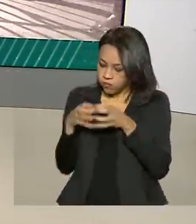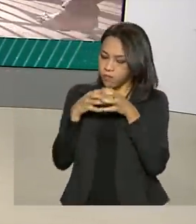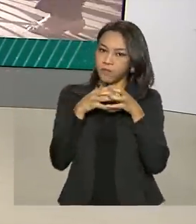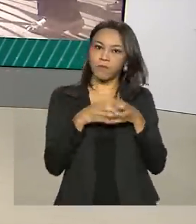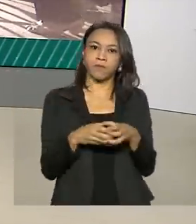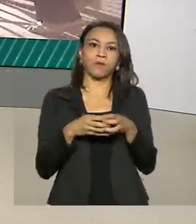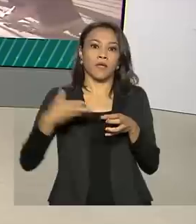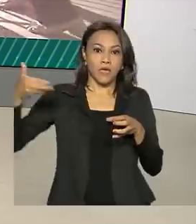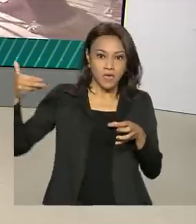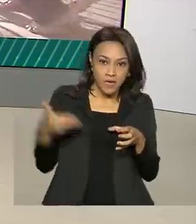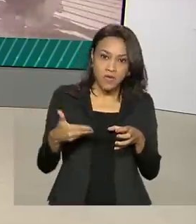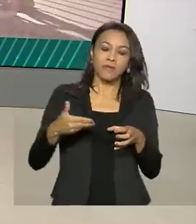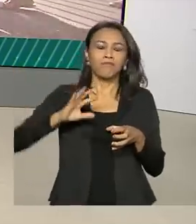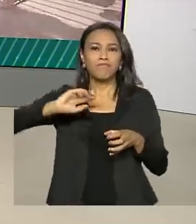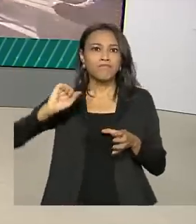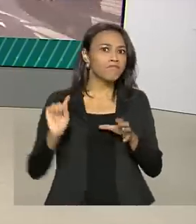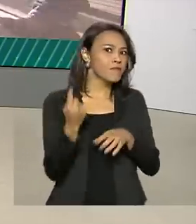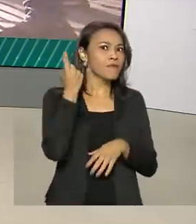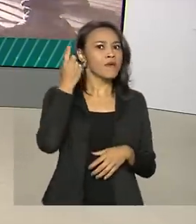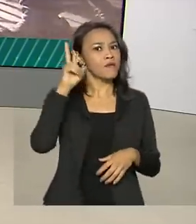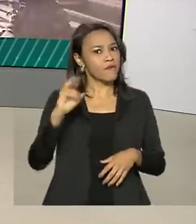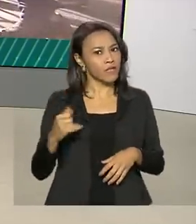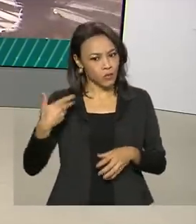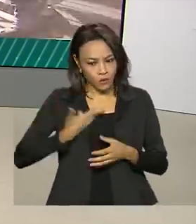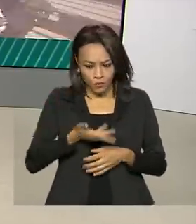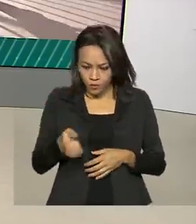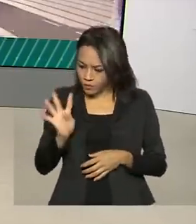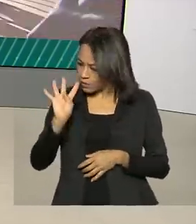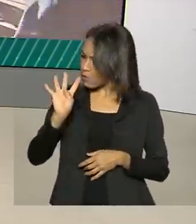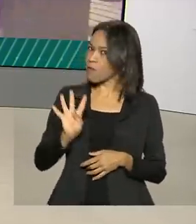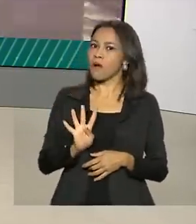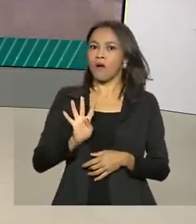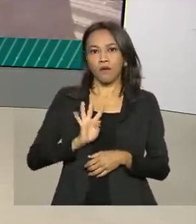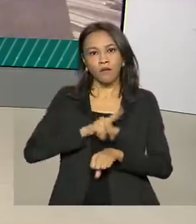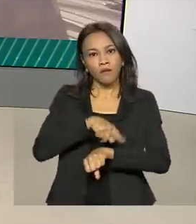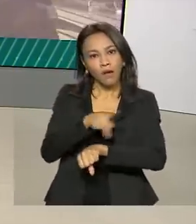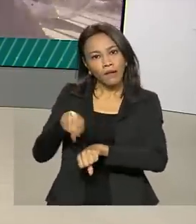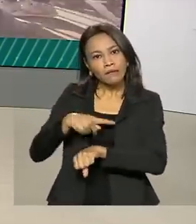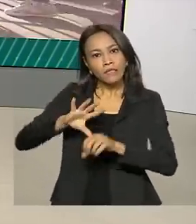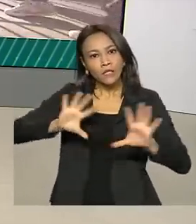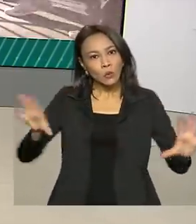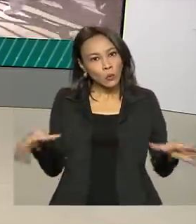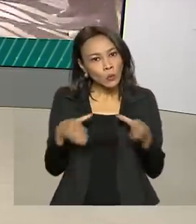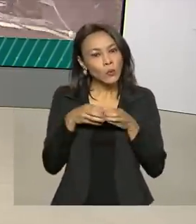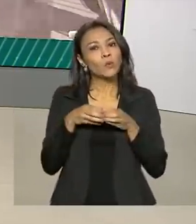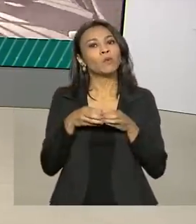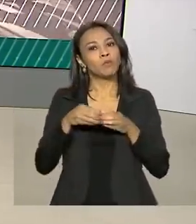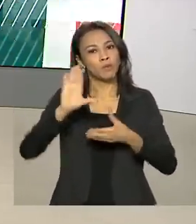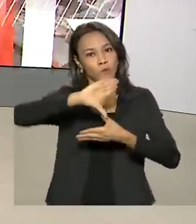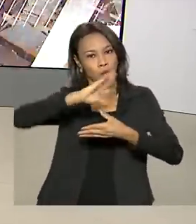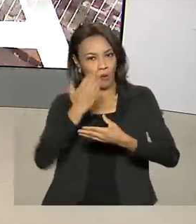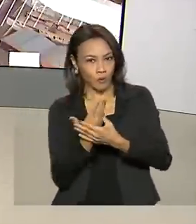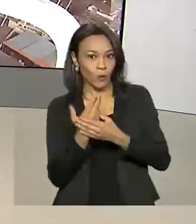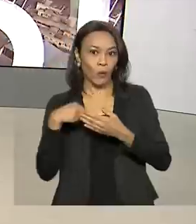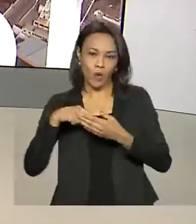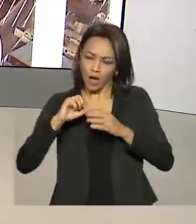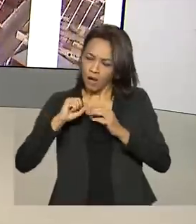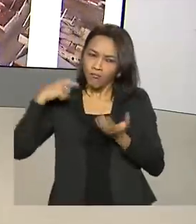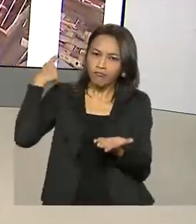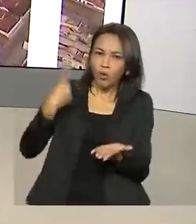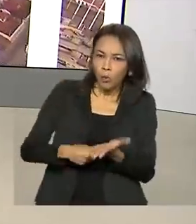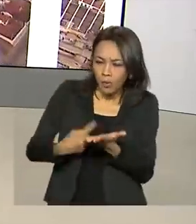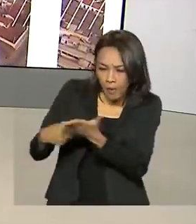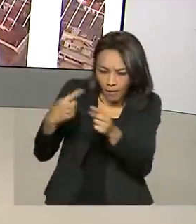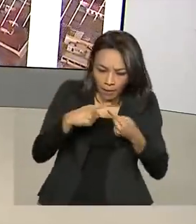Exteriores, é a primeira vez que os quatro países que integram o Mercosul unem esforços em favor da busca de soluções